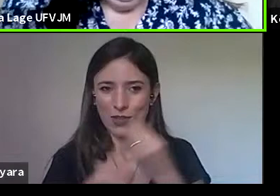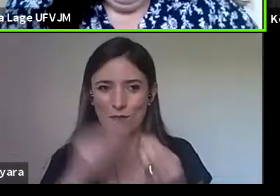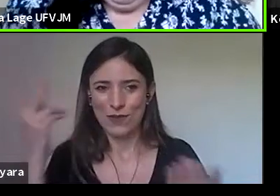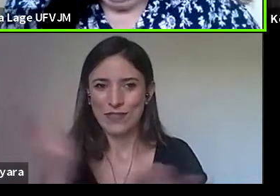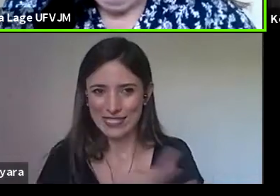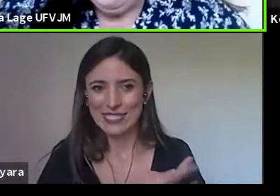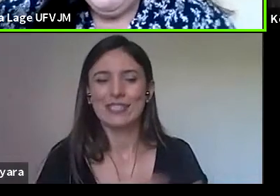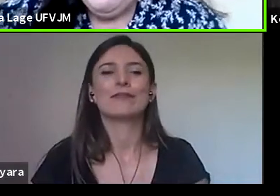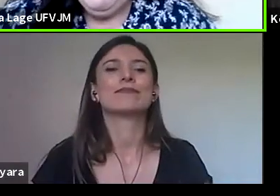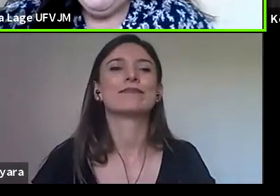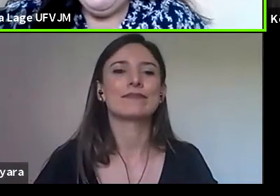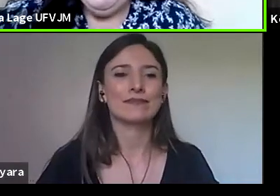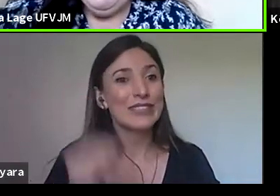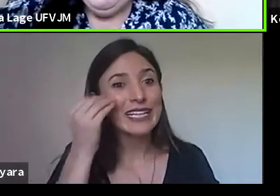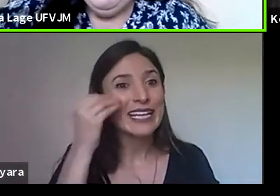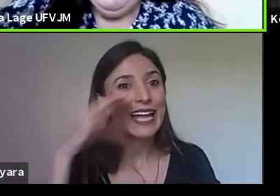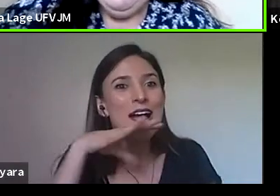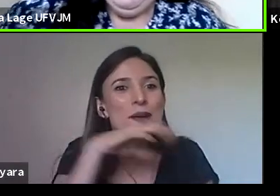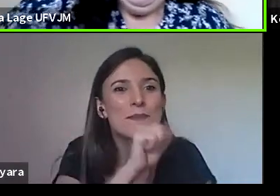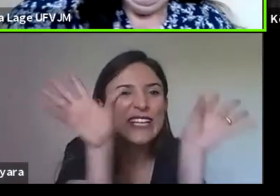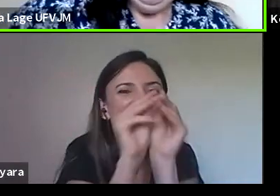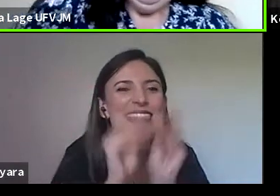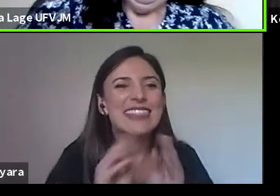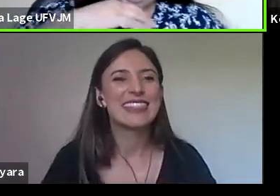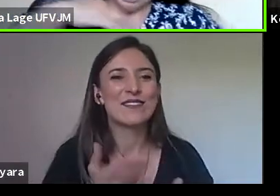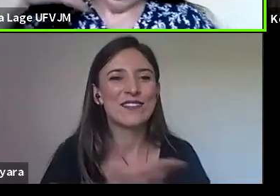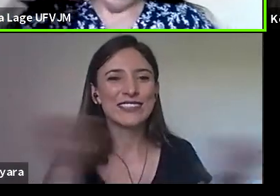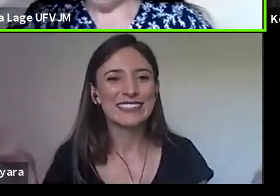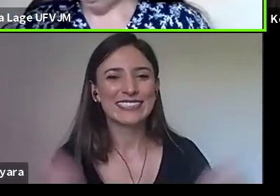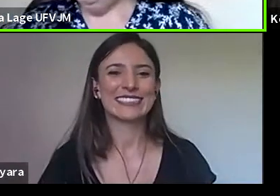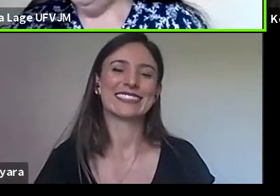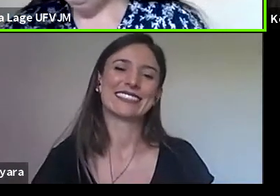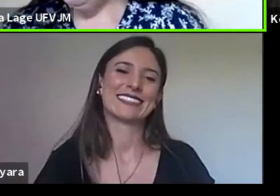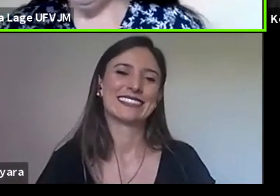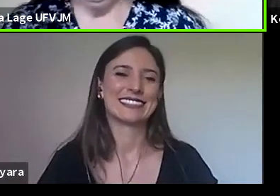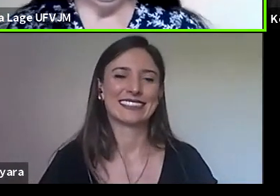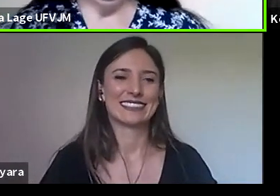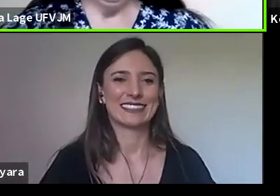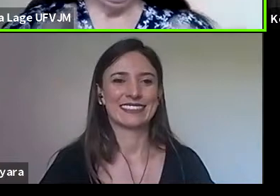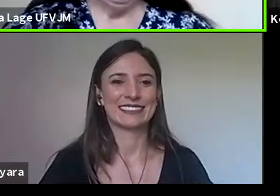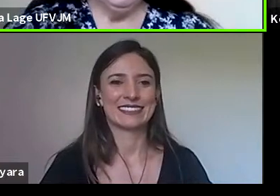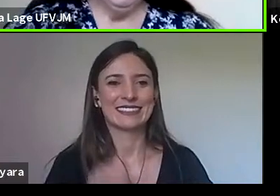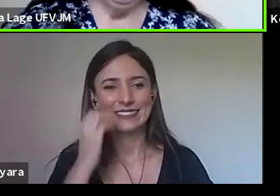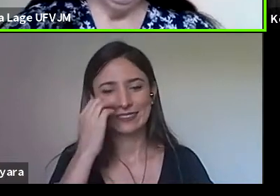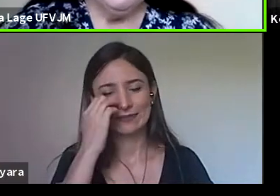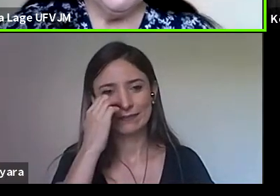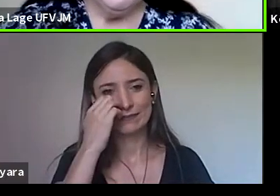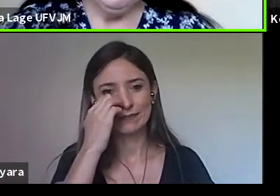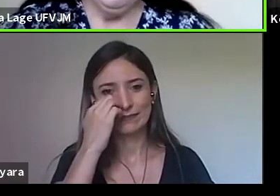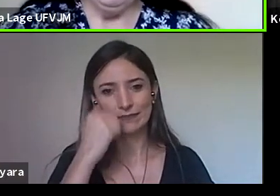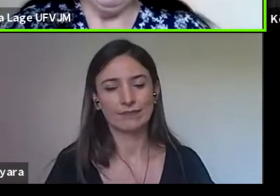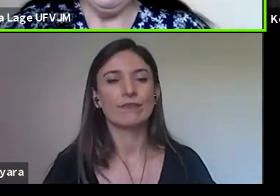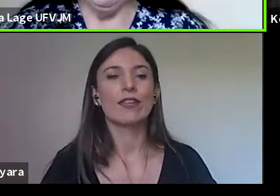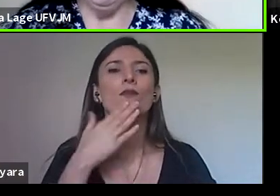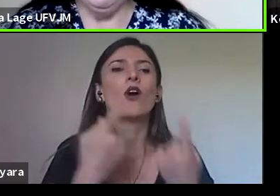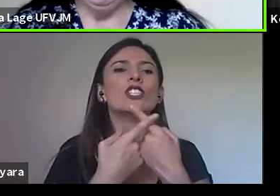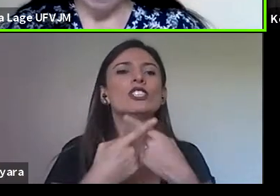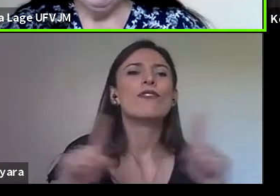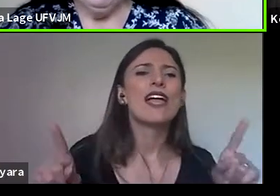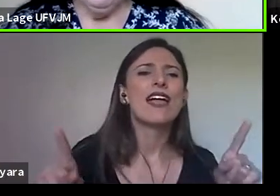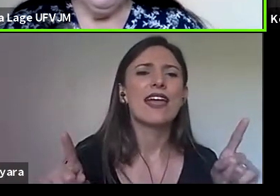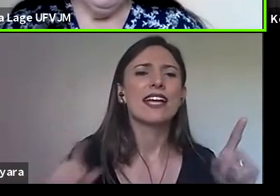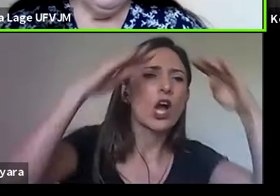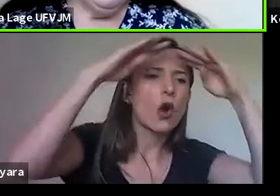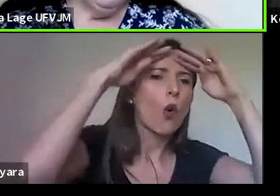Espero falar rápido. Enfim, o que nós temos, o que diferencia um convento de um recolhimento?